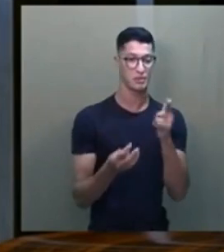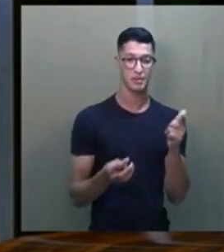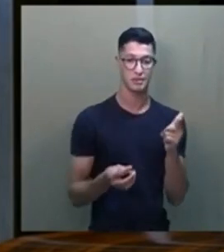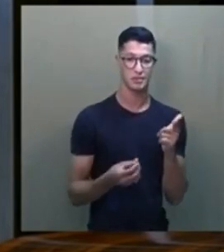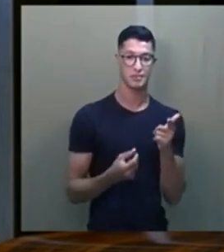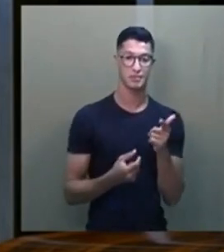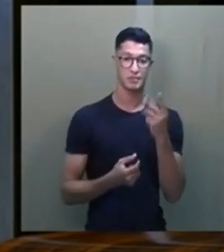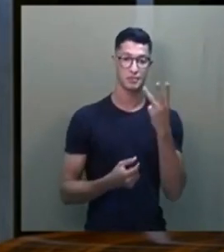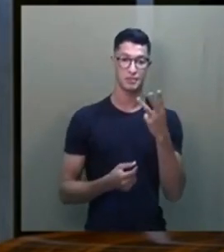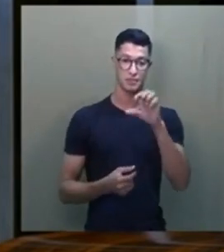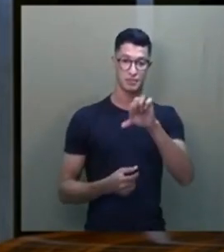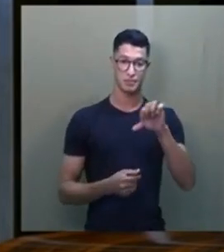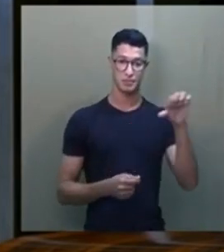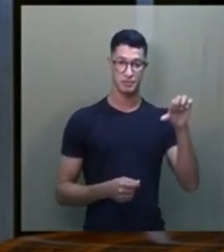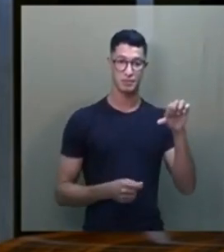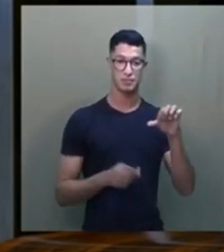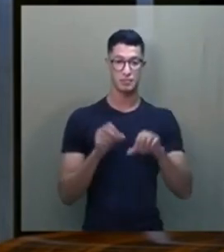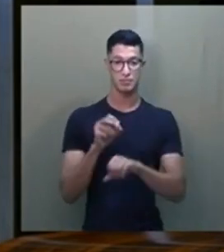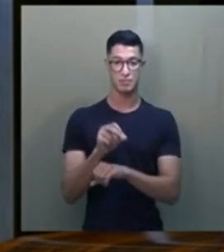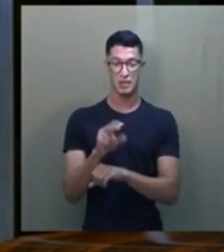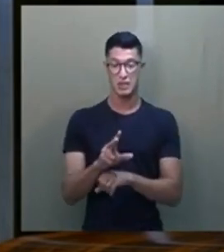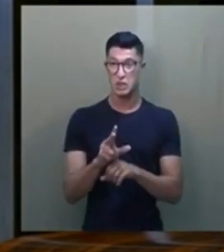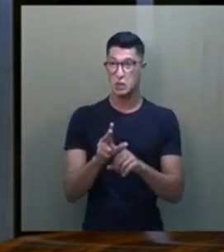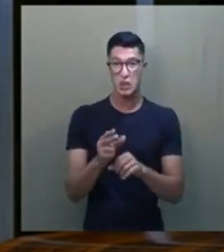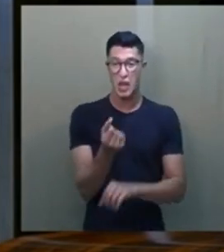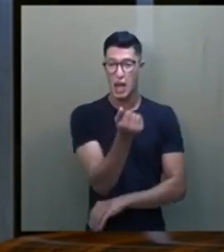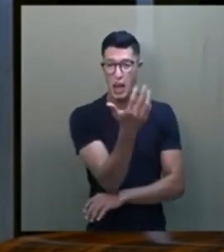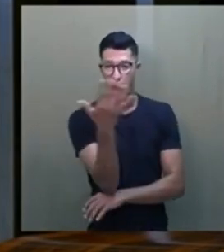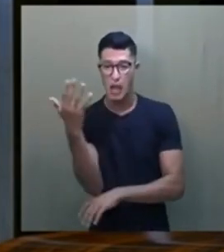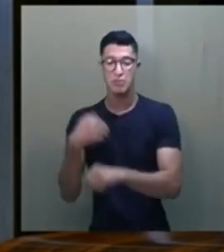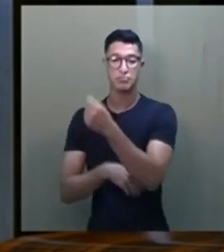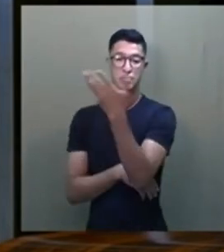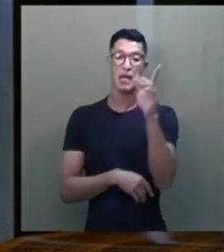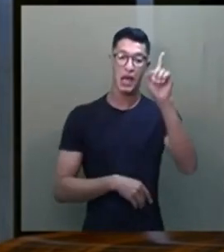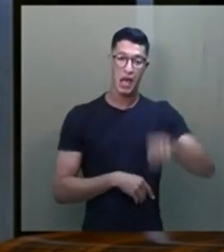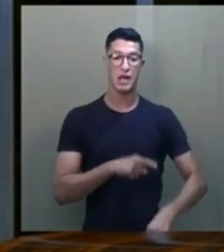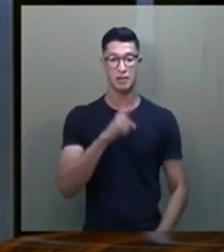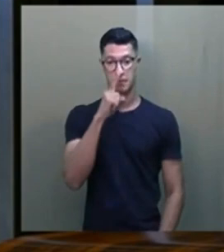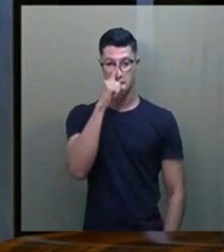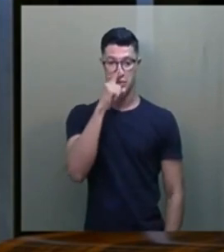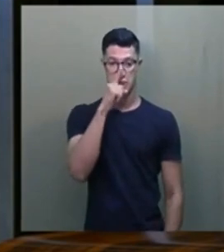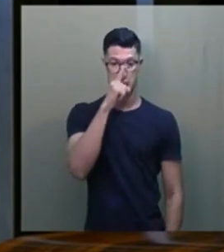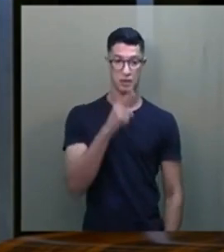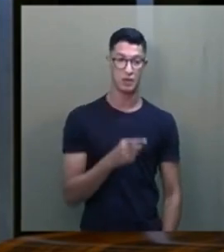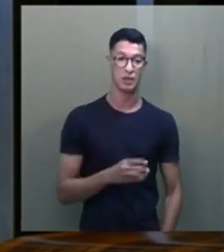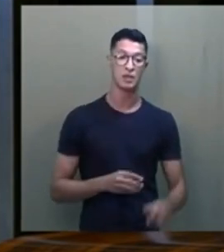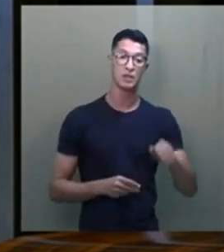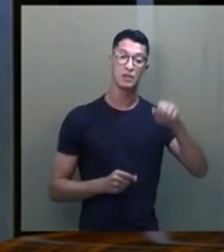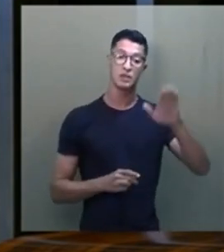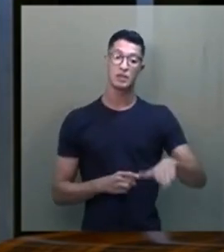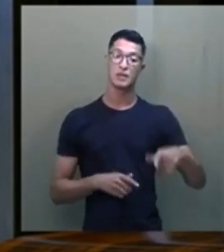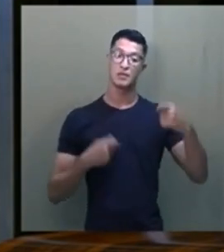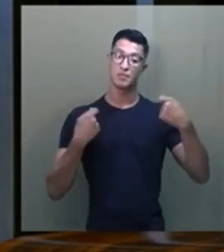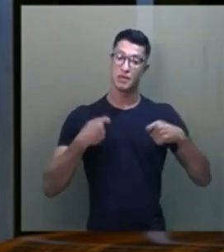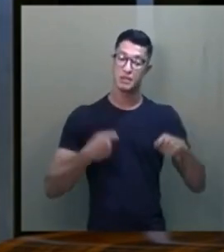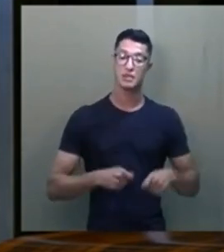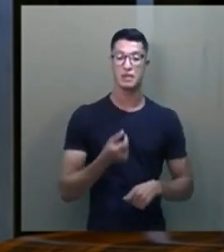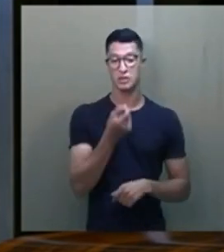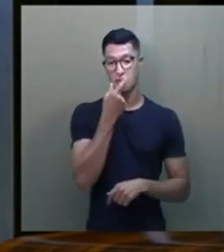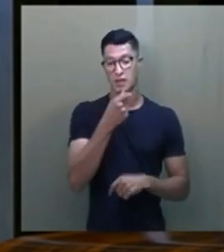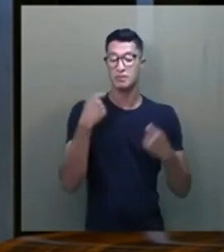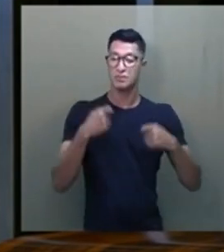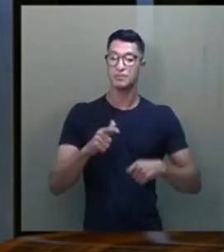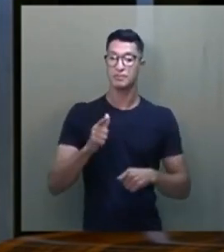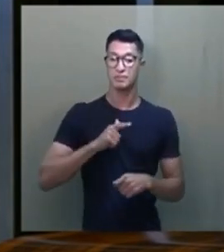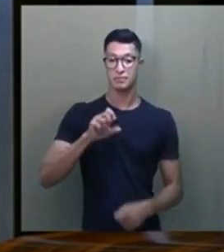O 399, plantia em larga escala, é perigoso. Quem precisa de remédio, precisa